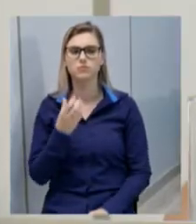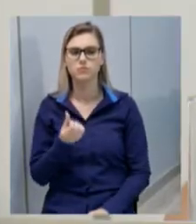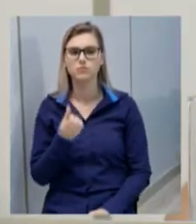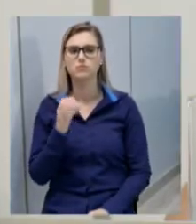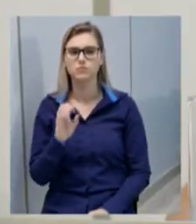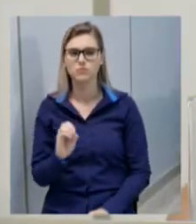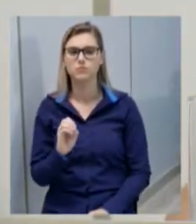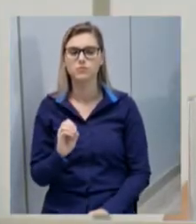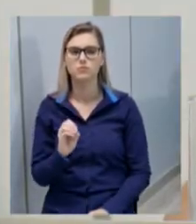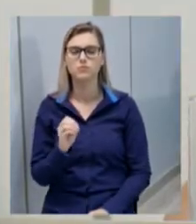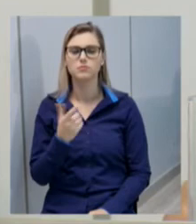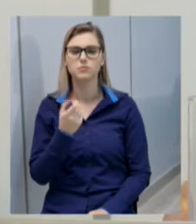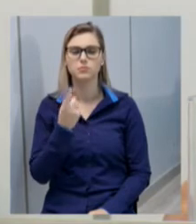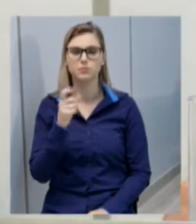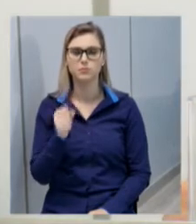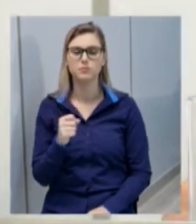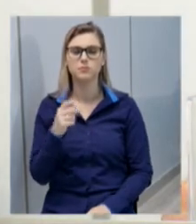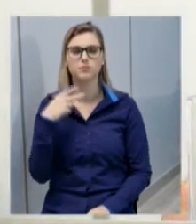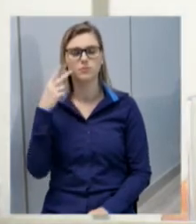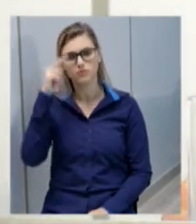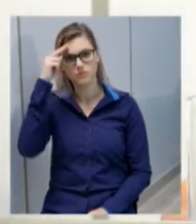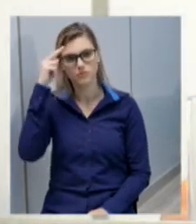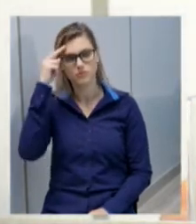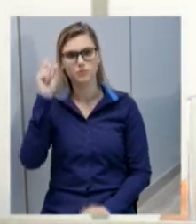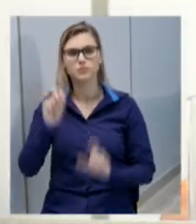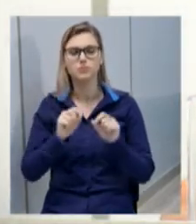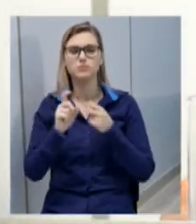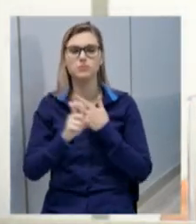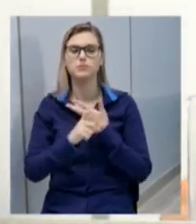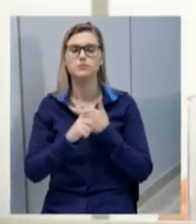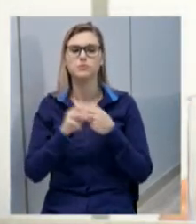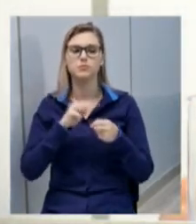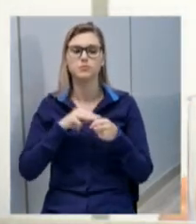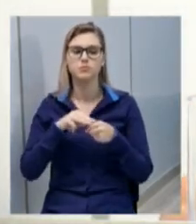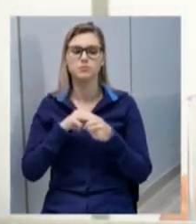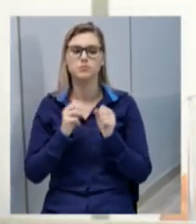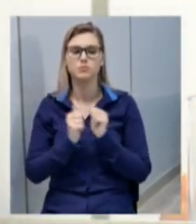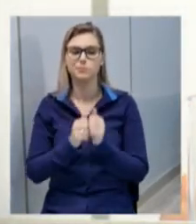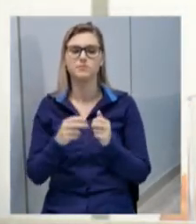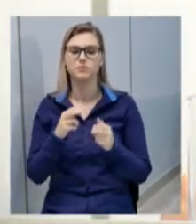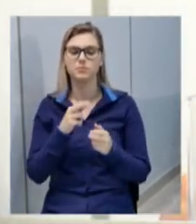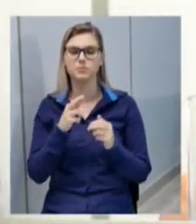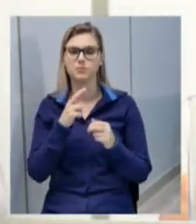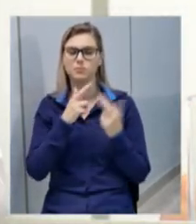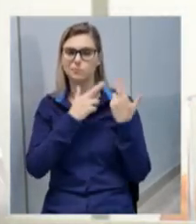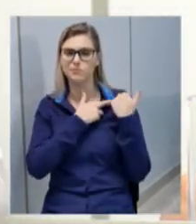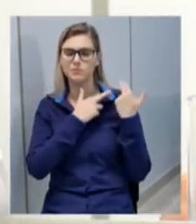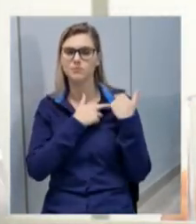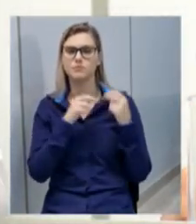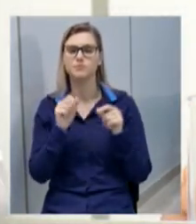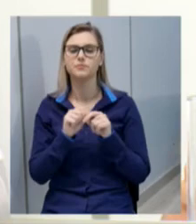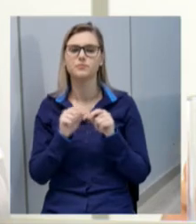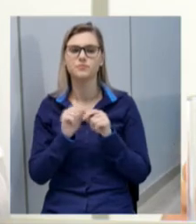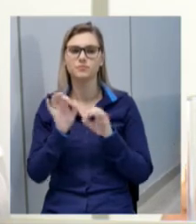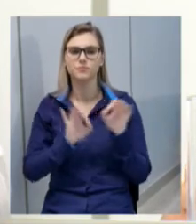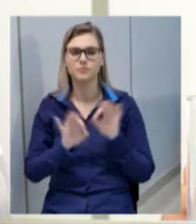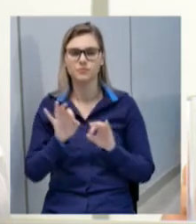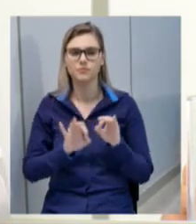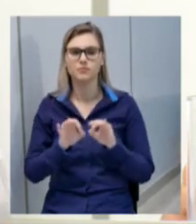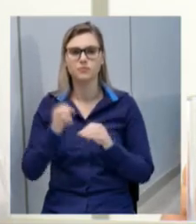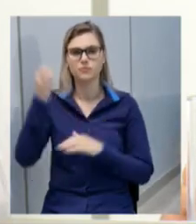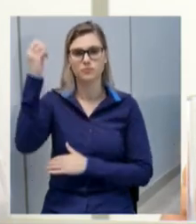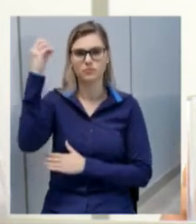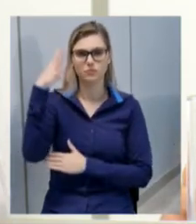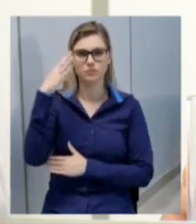2018 do vereador Natal Bosnal Moreira para que o executivo municipal através do órgão competente realize a manutenção da